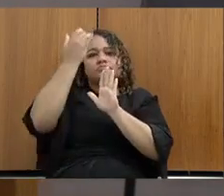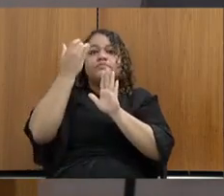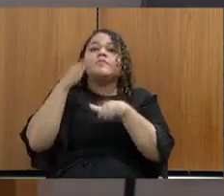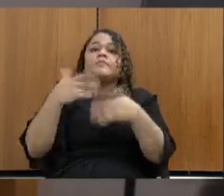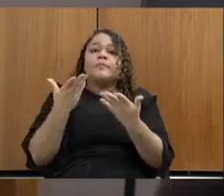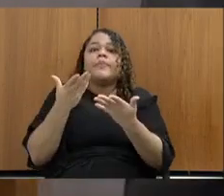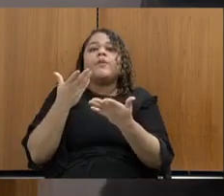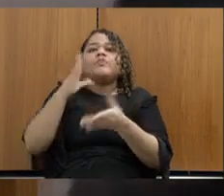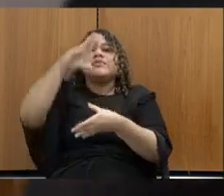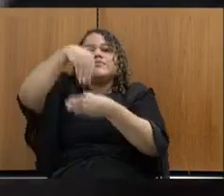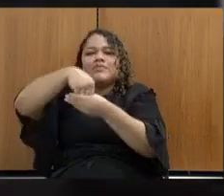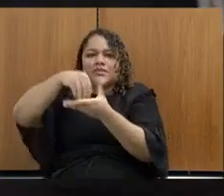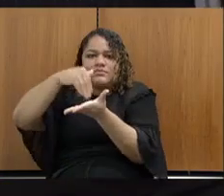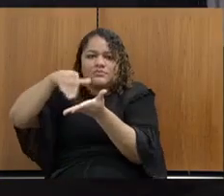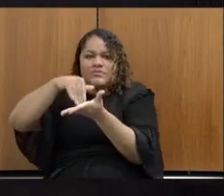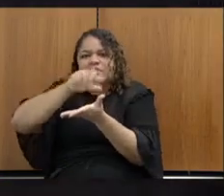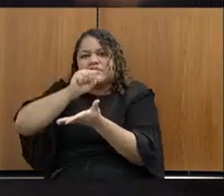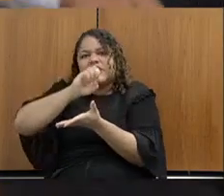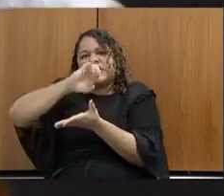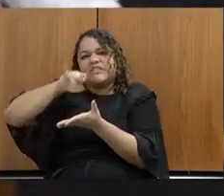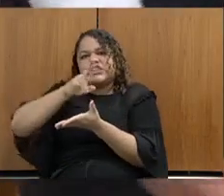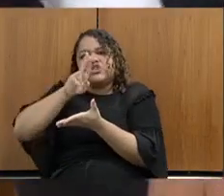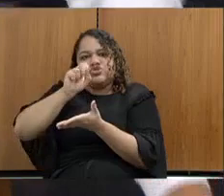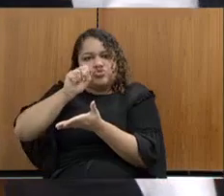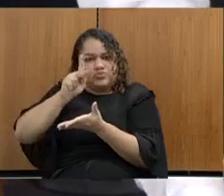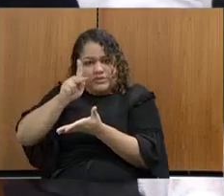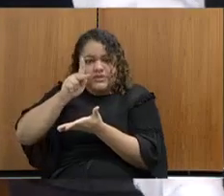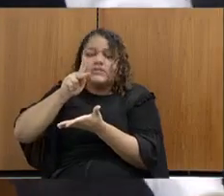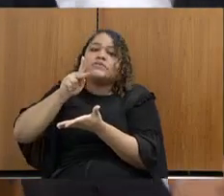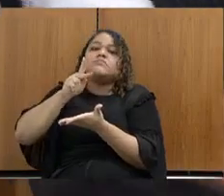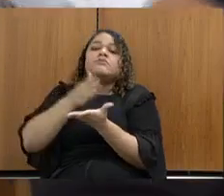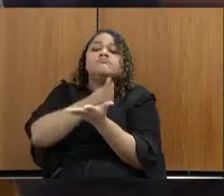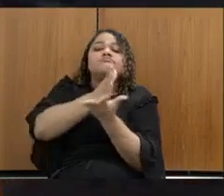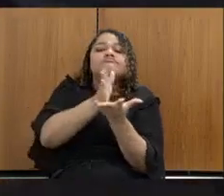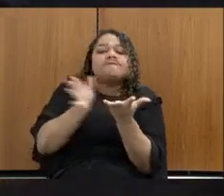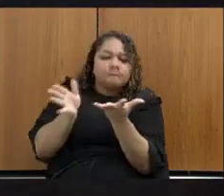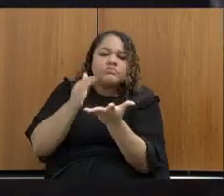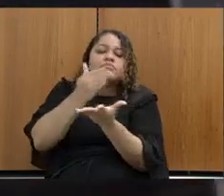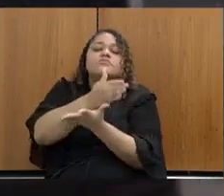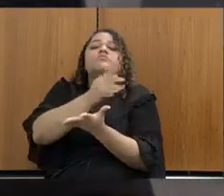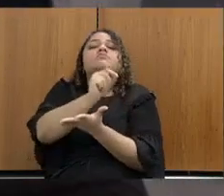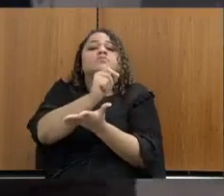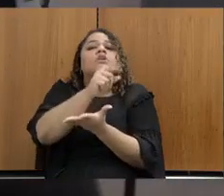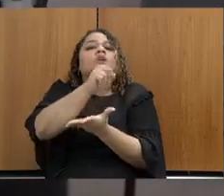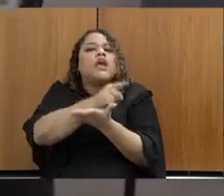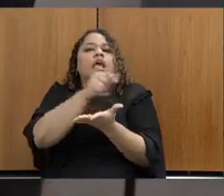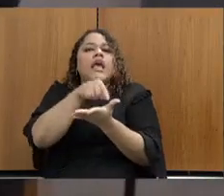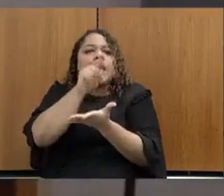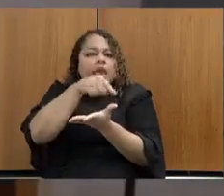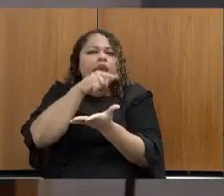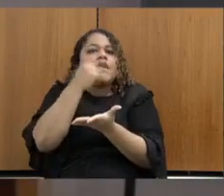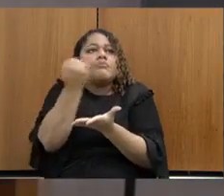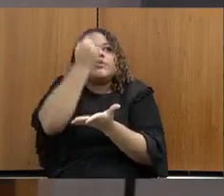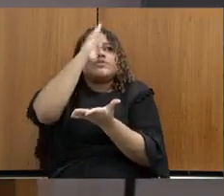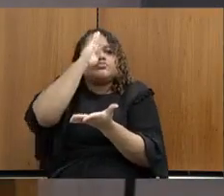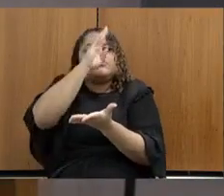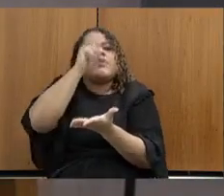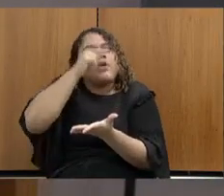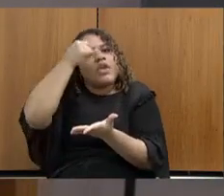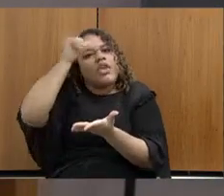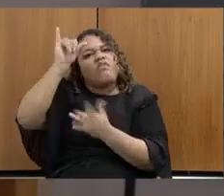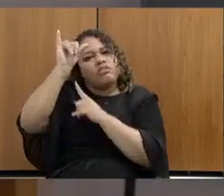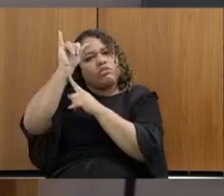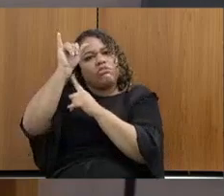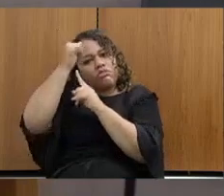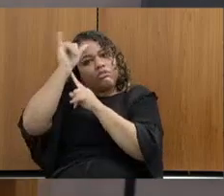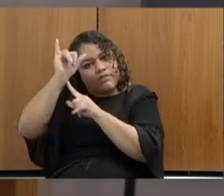da SEJUSP, a mais importante, que eu reputo, a mais importante é a de prevenção. Porque quando já há a prática do crime, quando já há a prática do ato infracional,